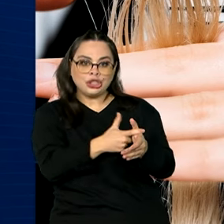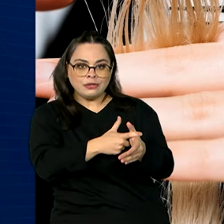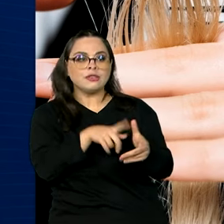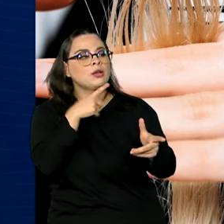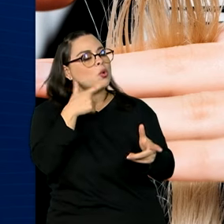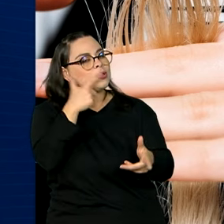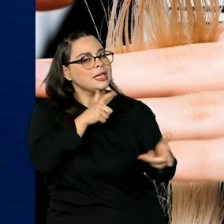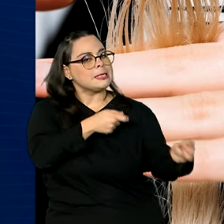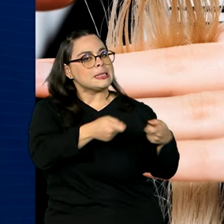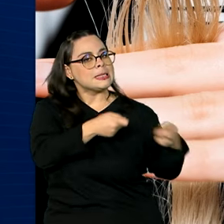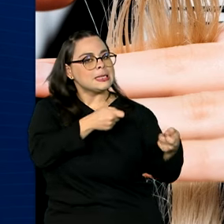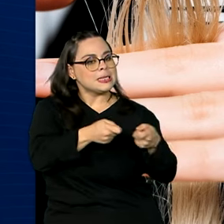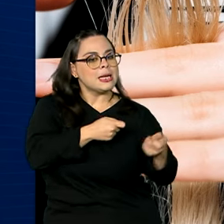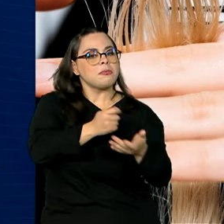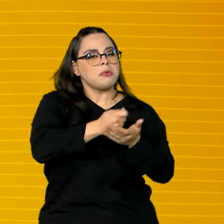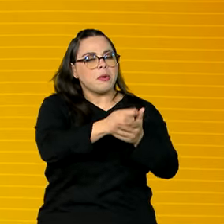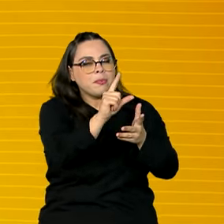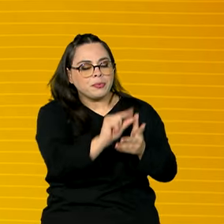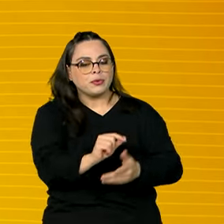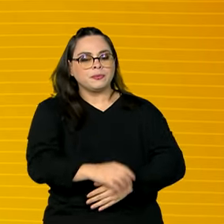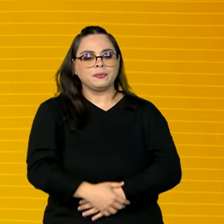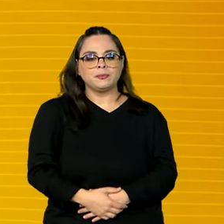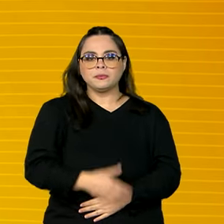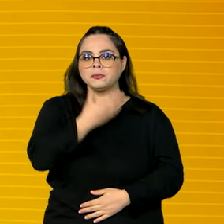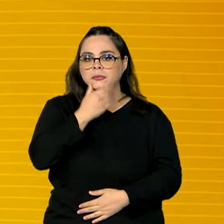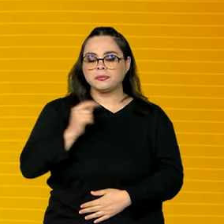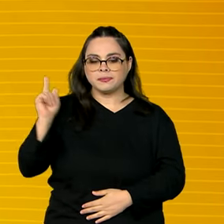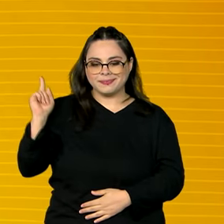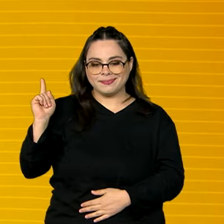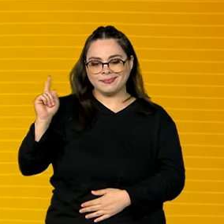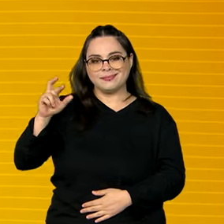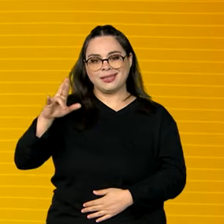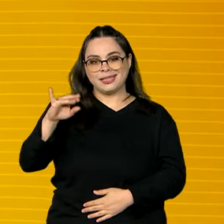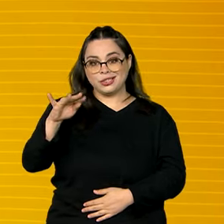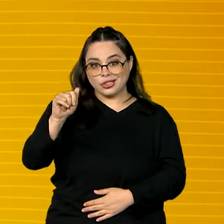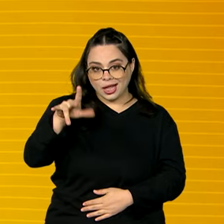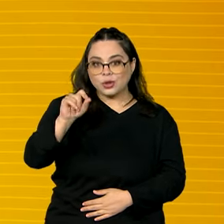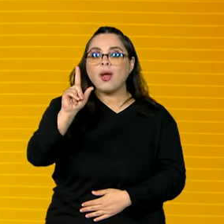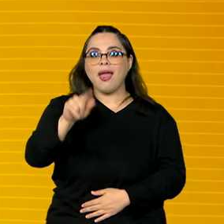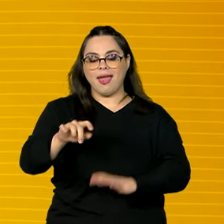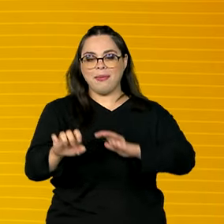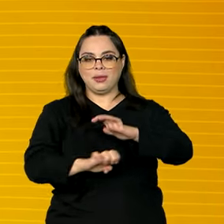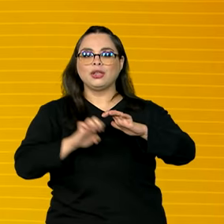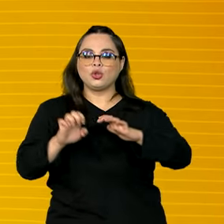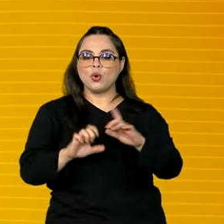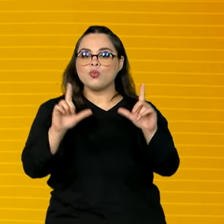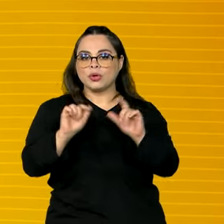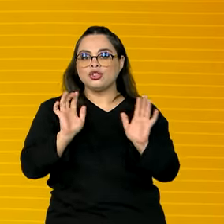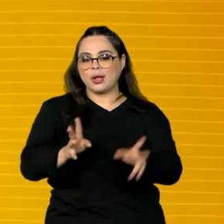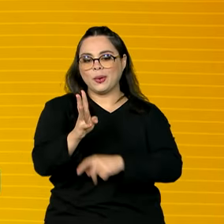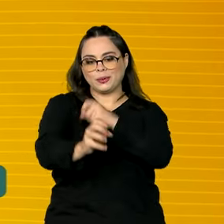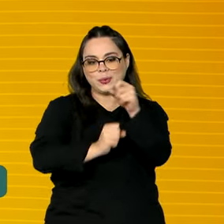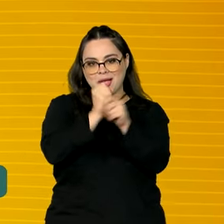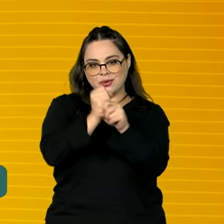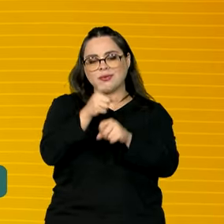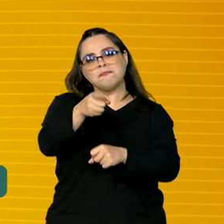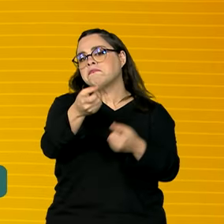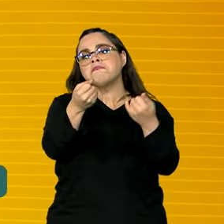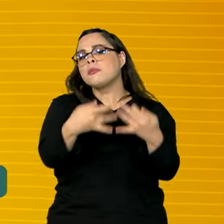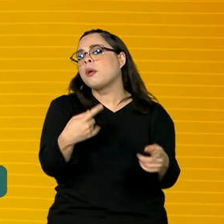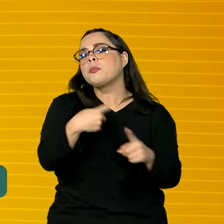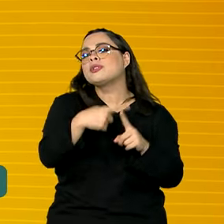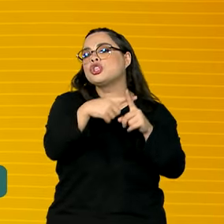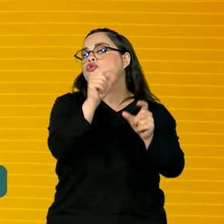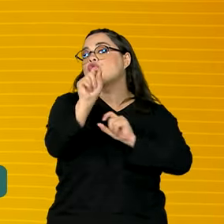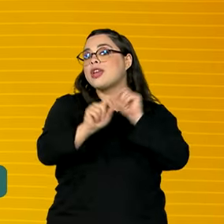microempresas e empresas de pequeno porte. Cristiano é um pequeno empreendedor há 4 anos. Ele conta os benefícios de aderir